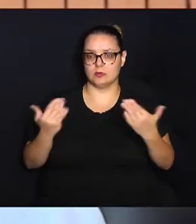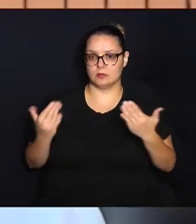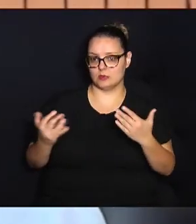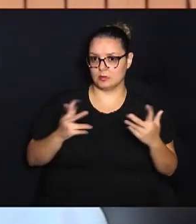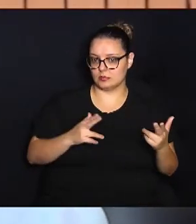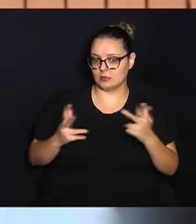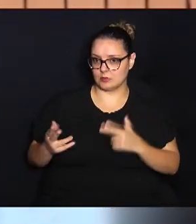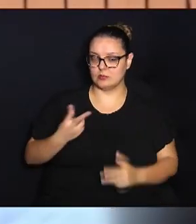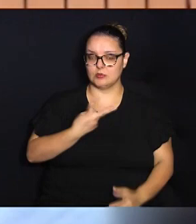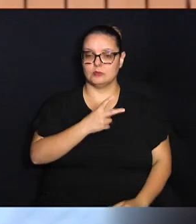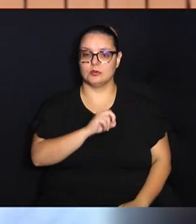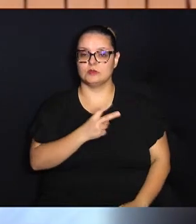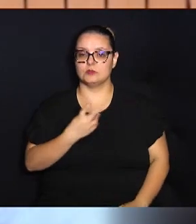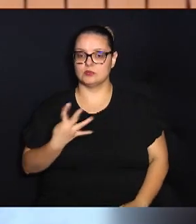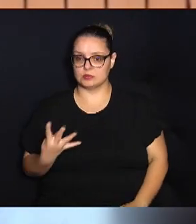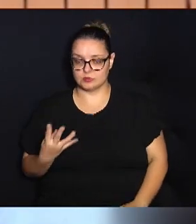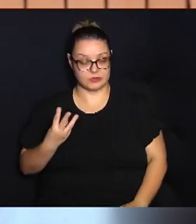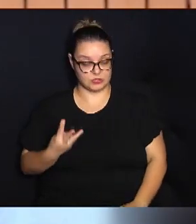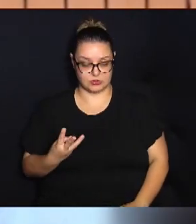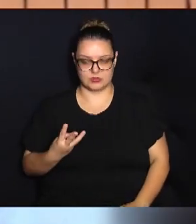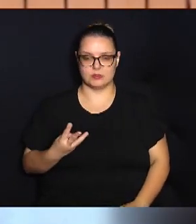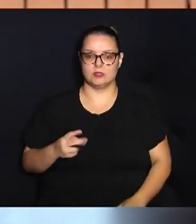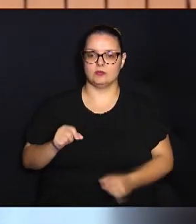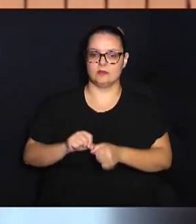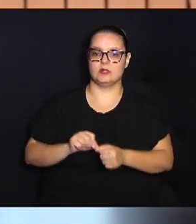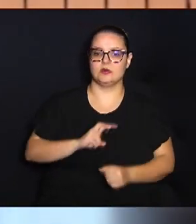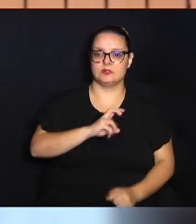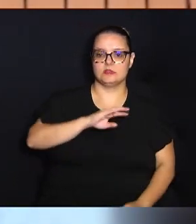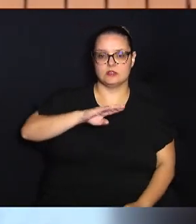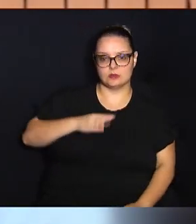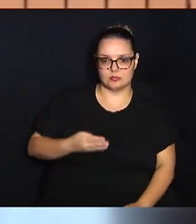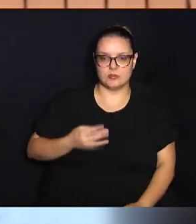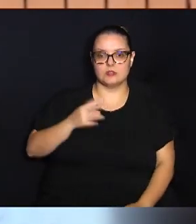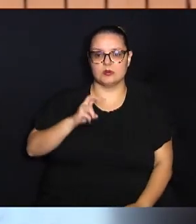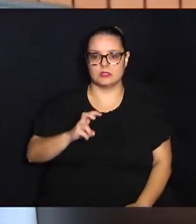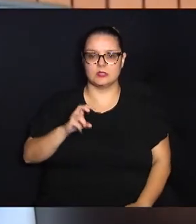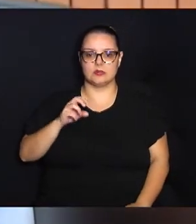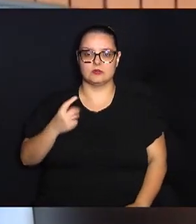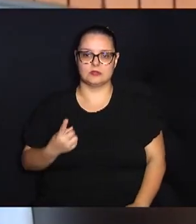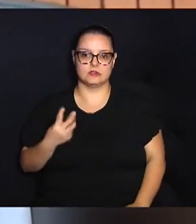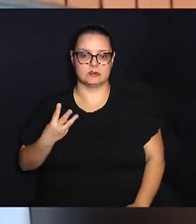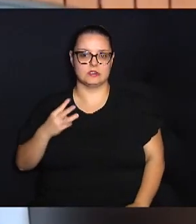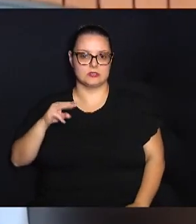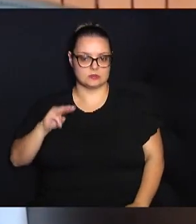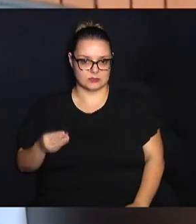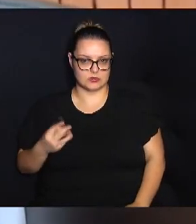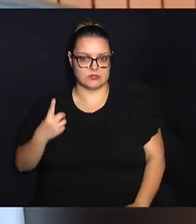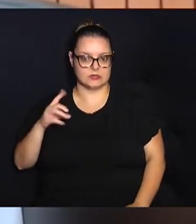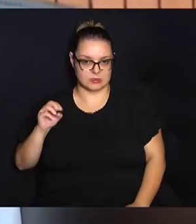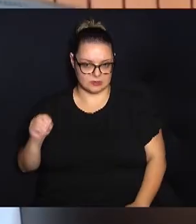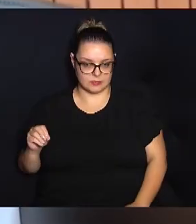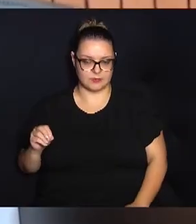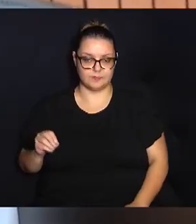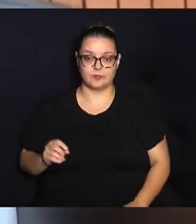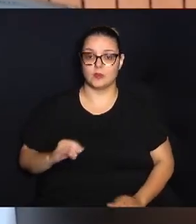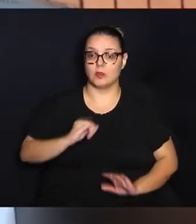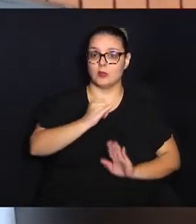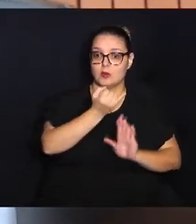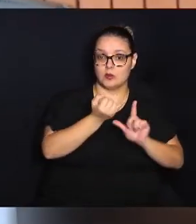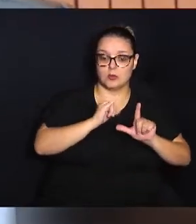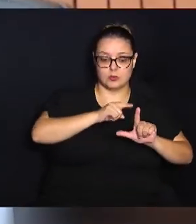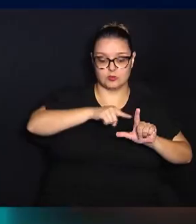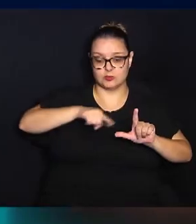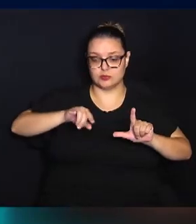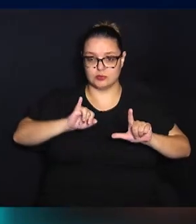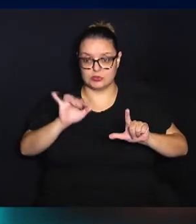2023, quando a Prefeitura realizou R 5,513,100,000. Os impostos e taxas tiveram aumento na